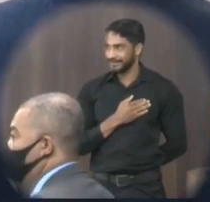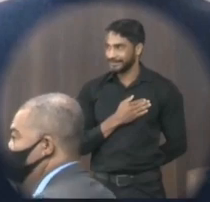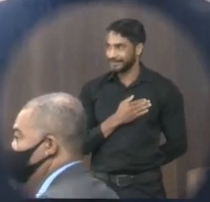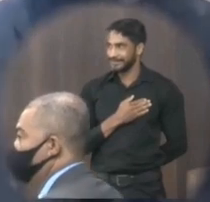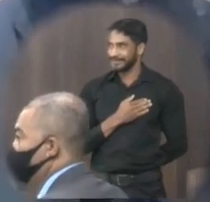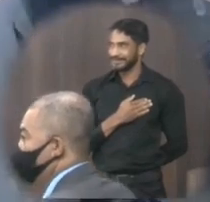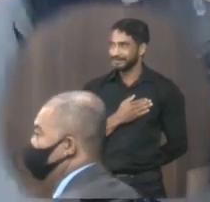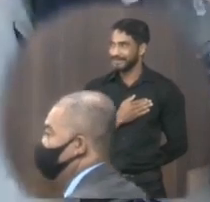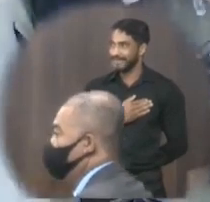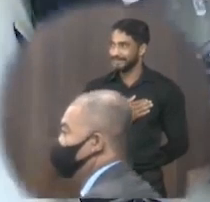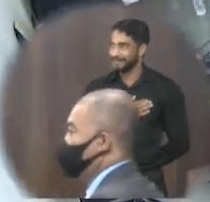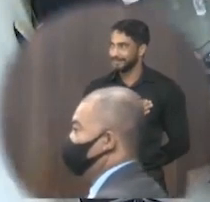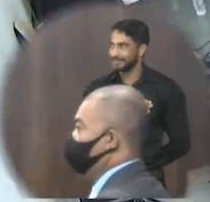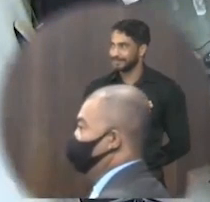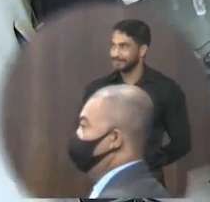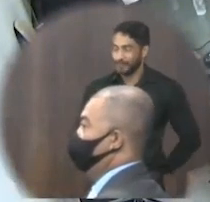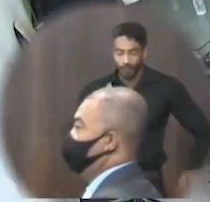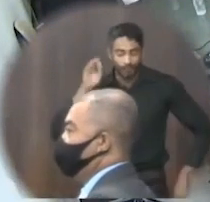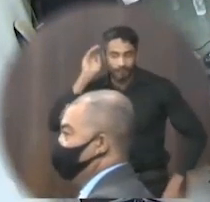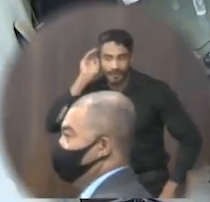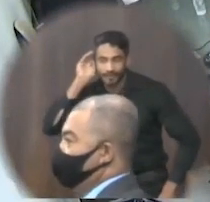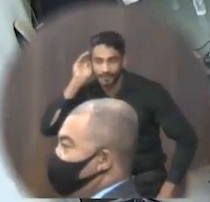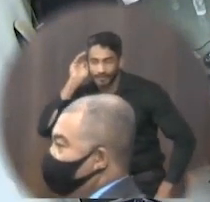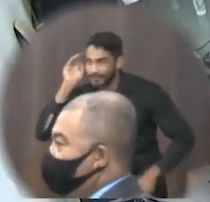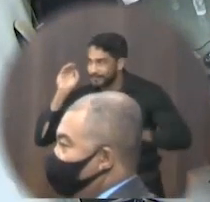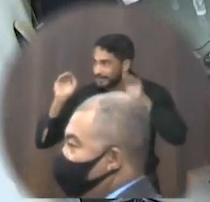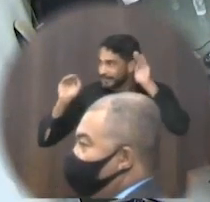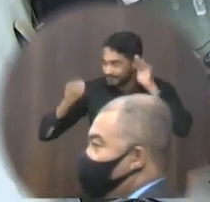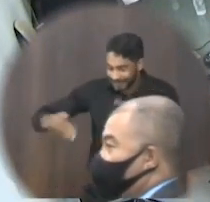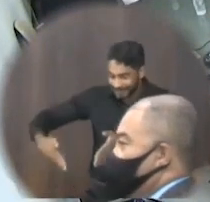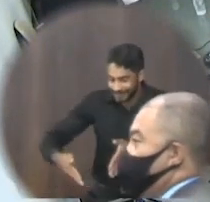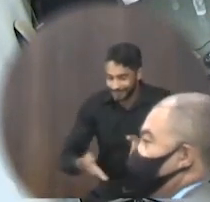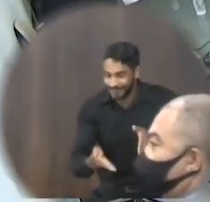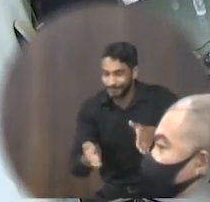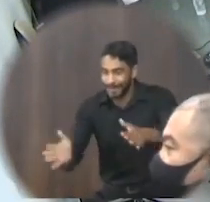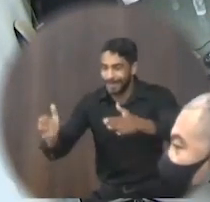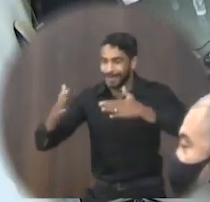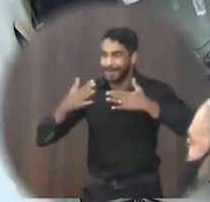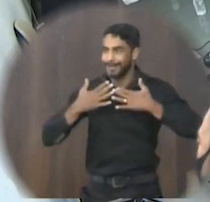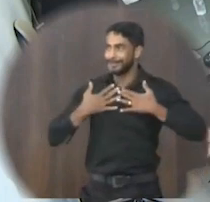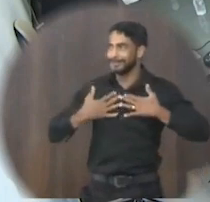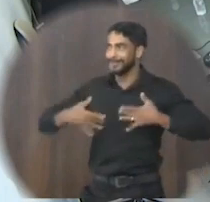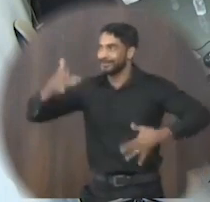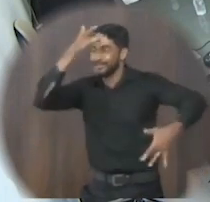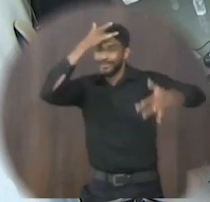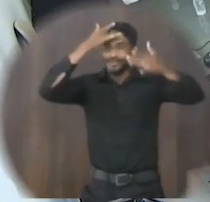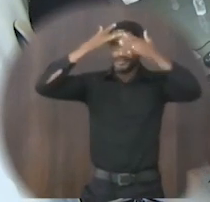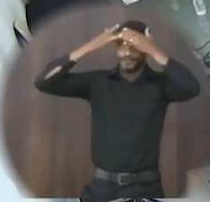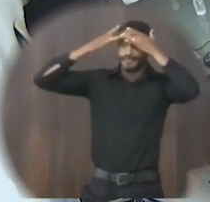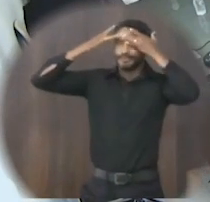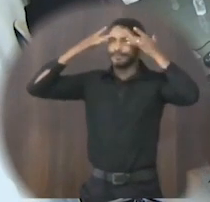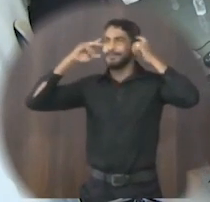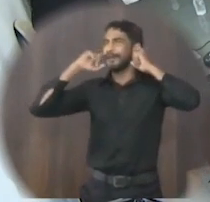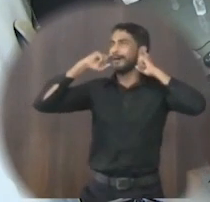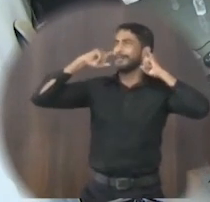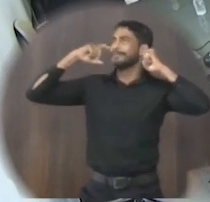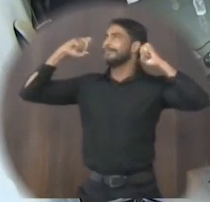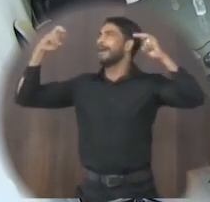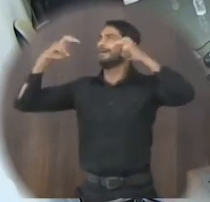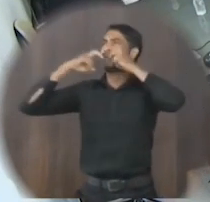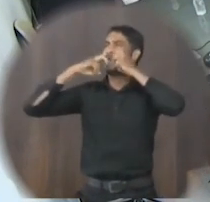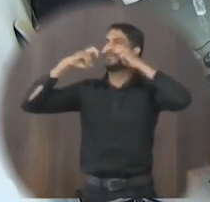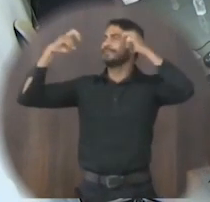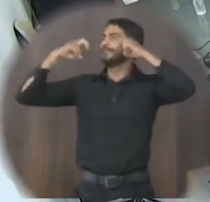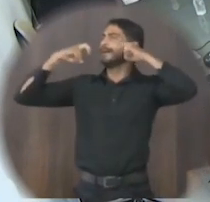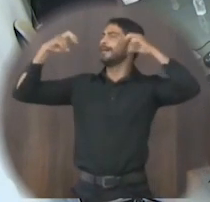Palavra do O filho do Ipiranga As margens plácidas De um povo herói